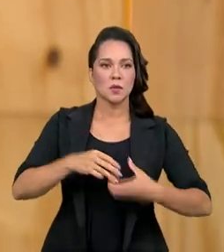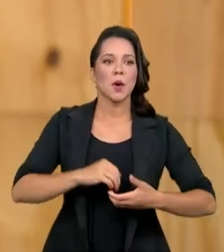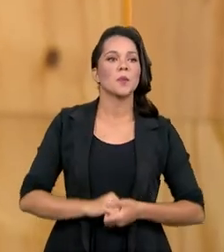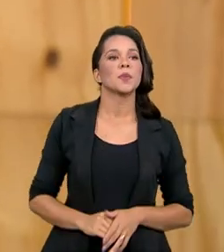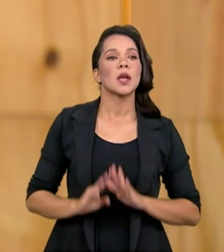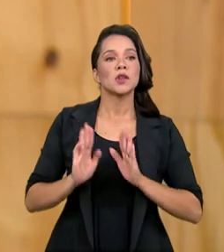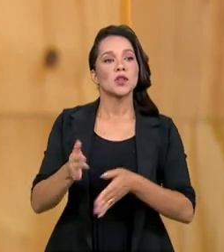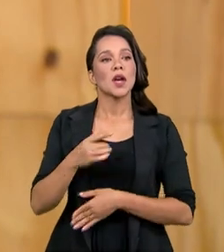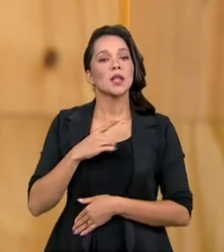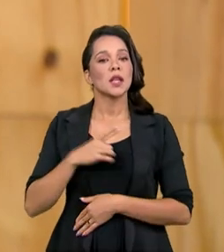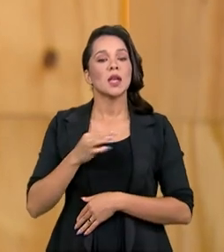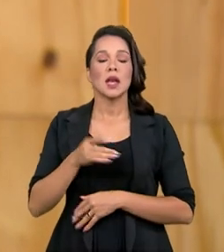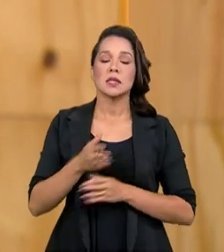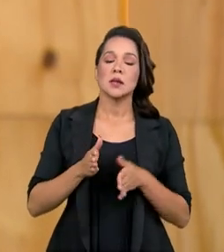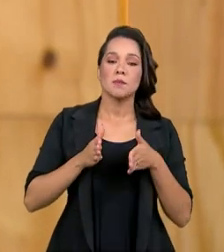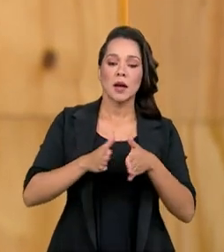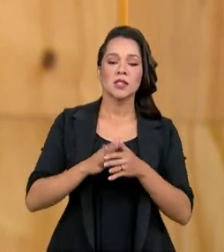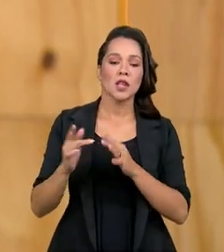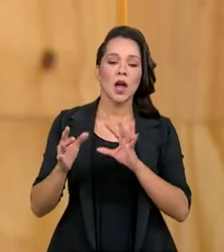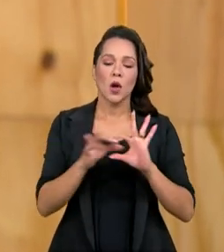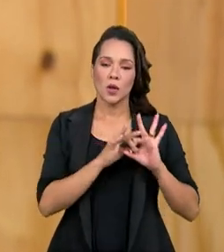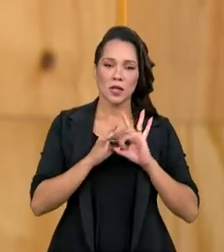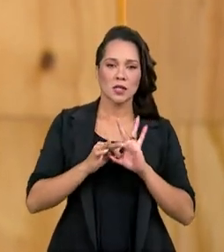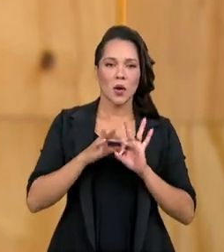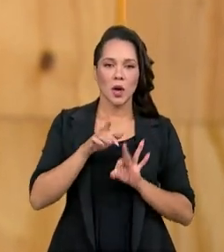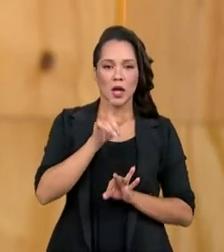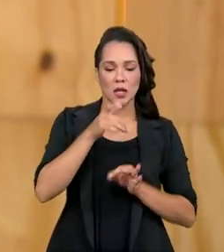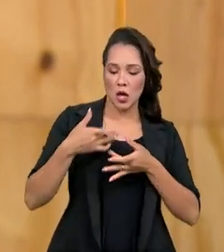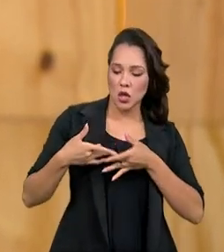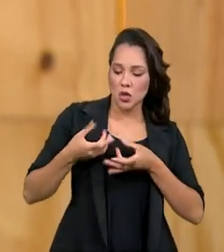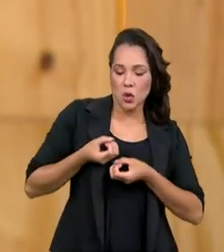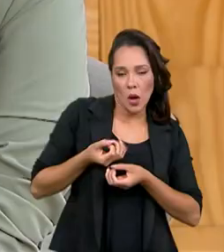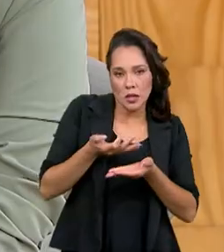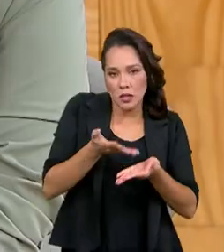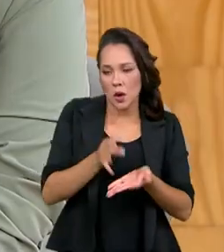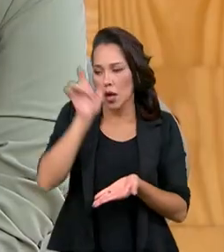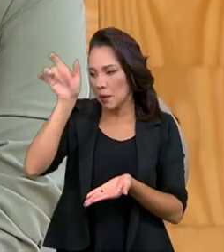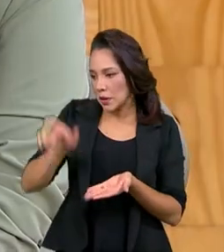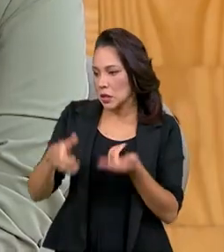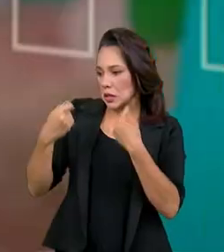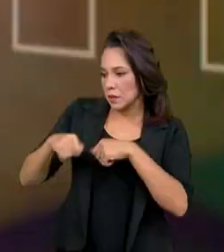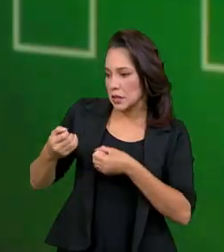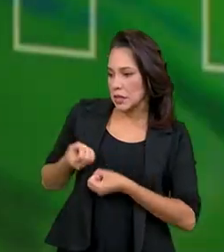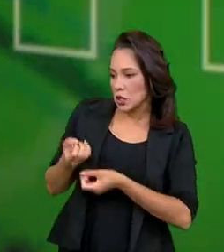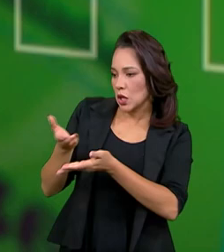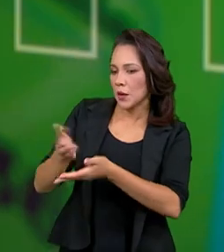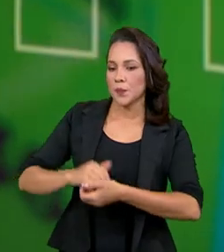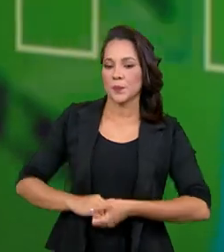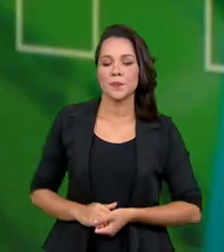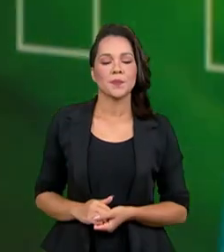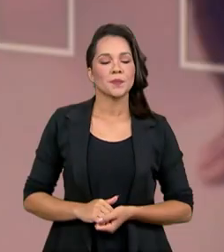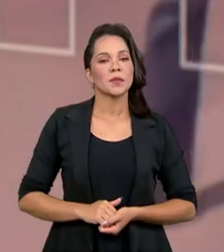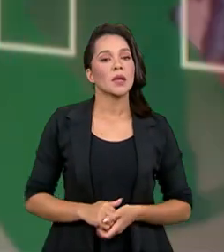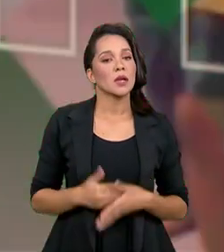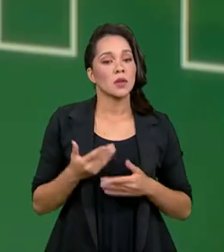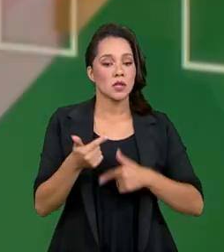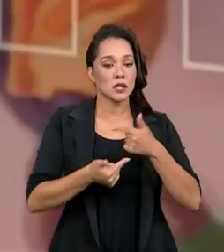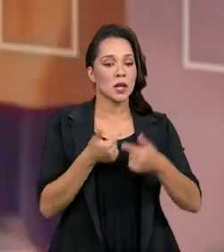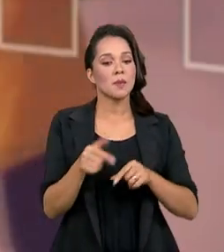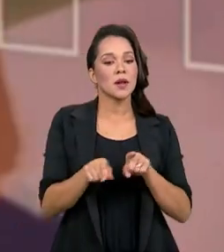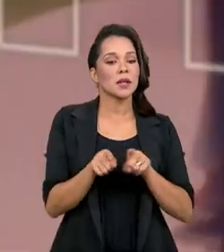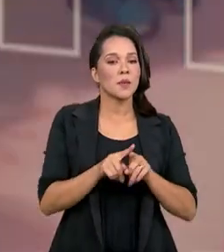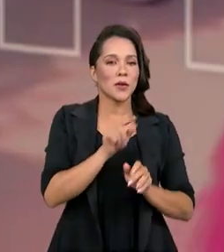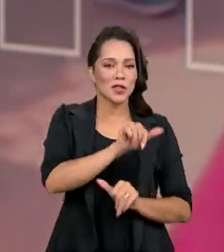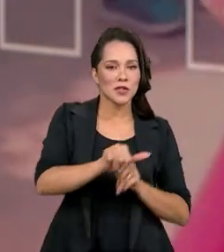entramos com essa parte da conexão entre doações e pessoas que precisam de doações. Trabalhamos com